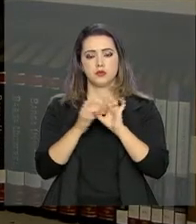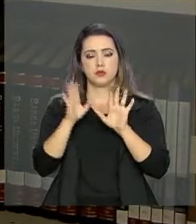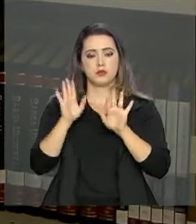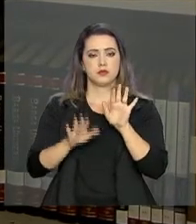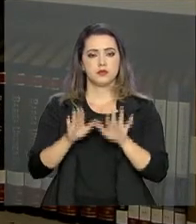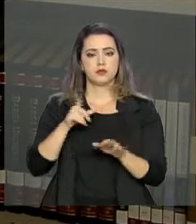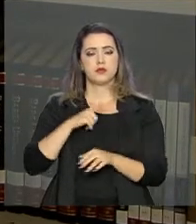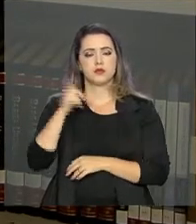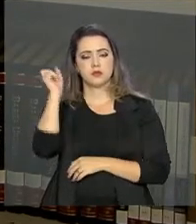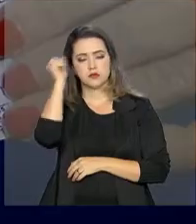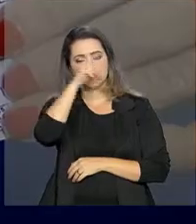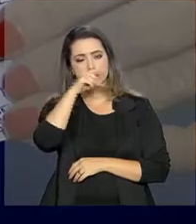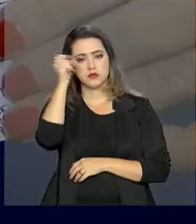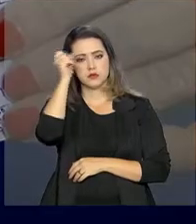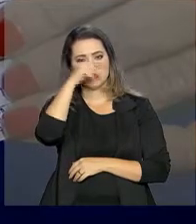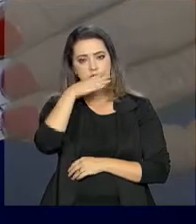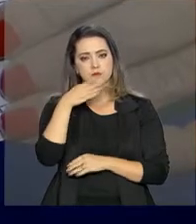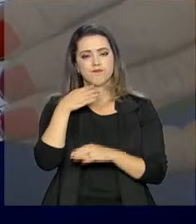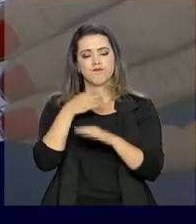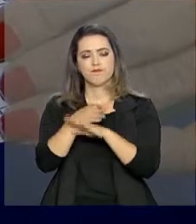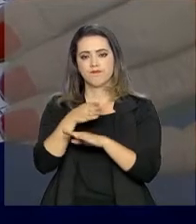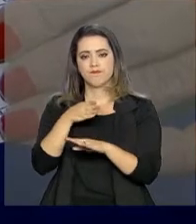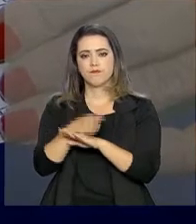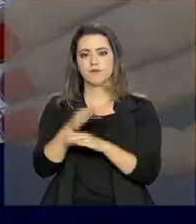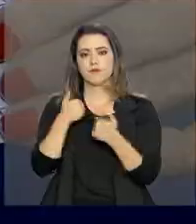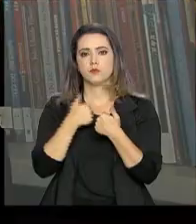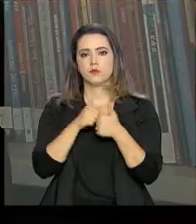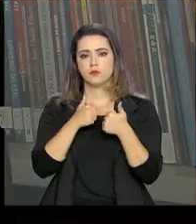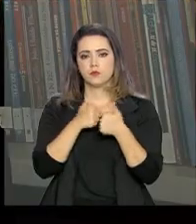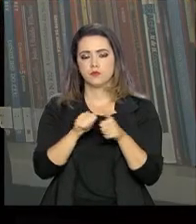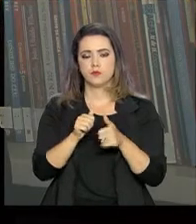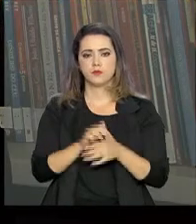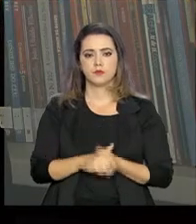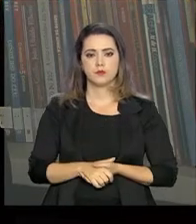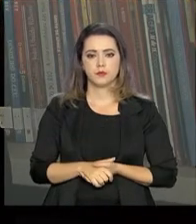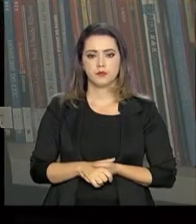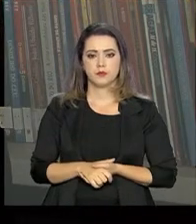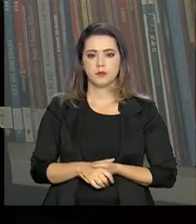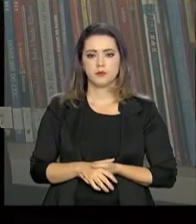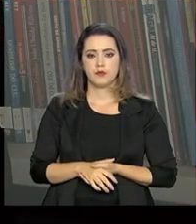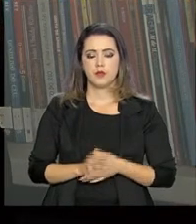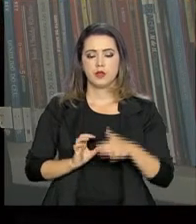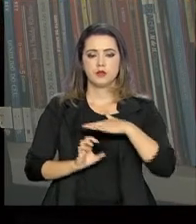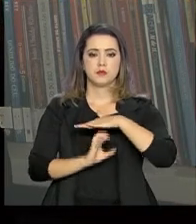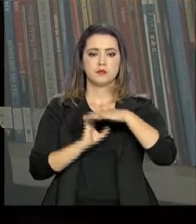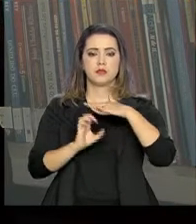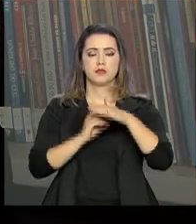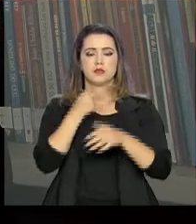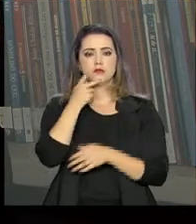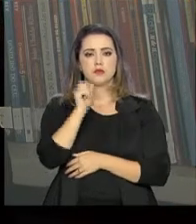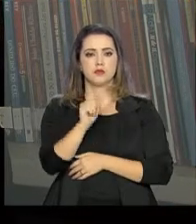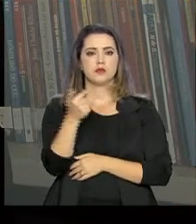vezes tem dificuldade para ter o direito assegurado. A empresa disse que não tinha